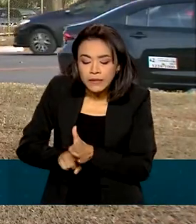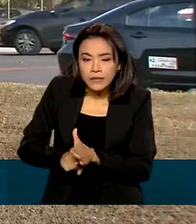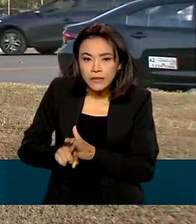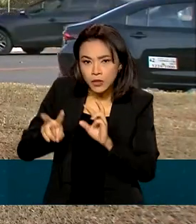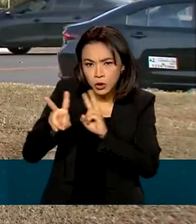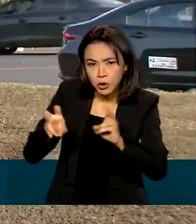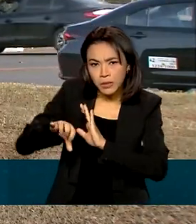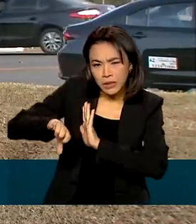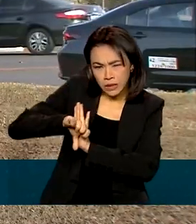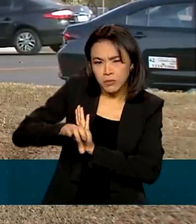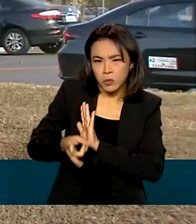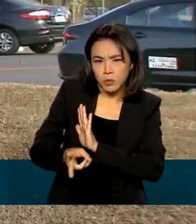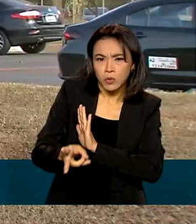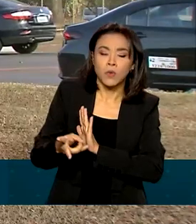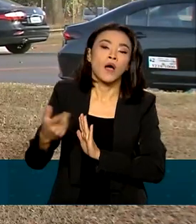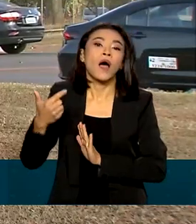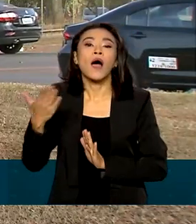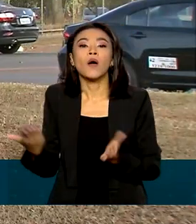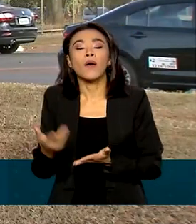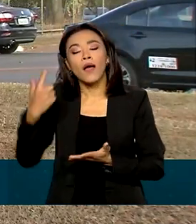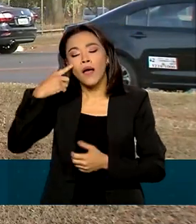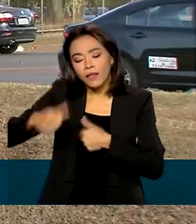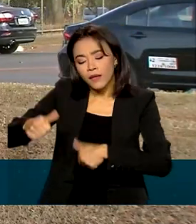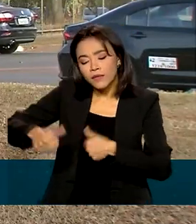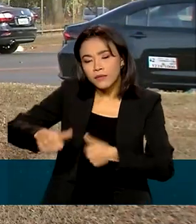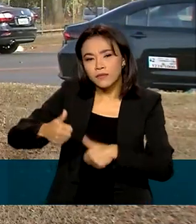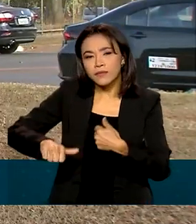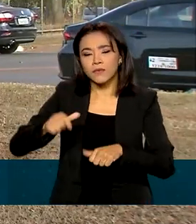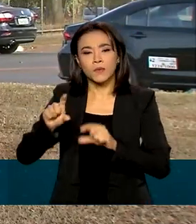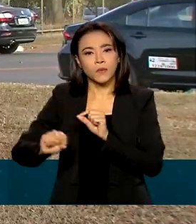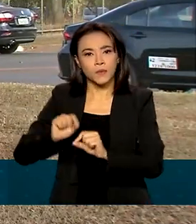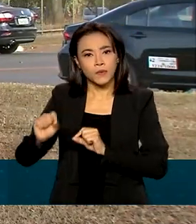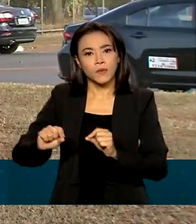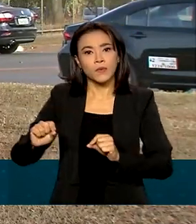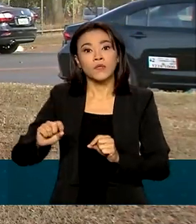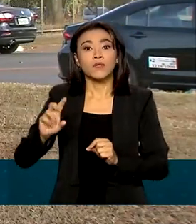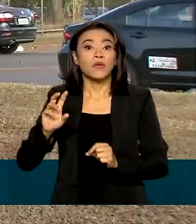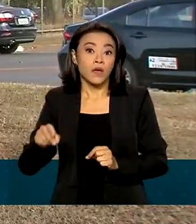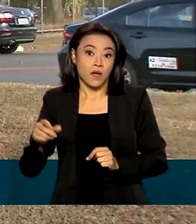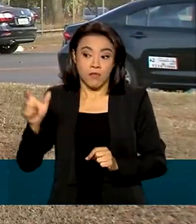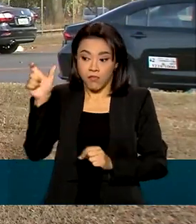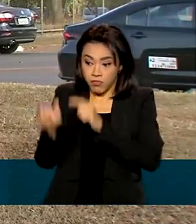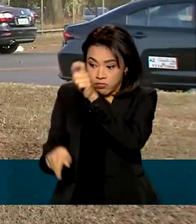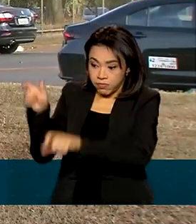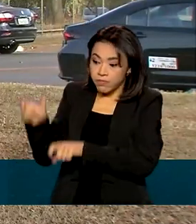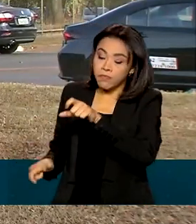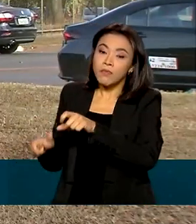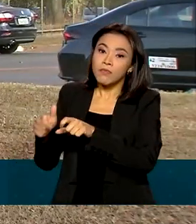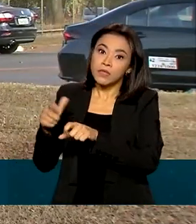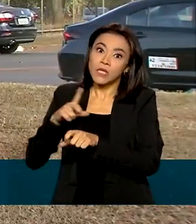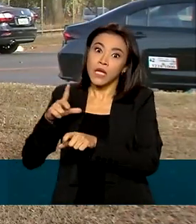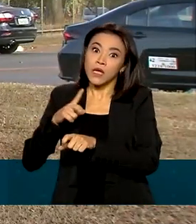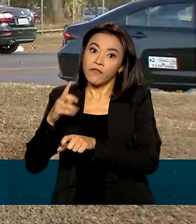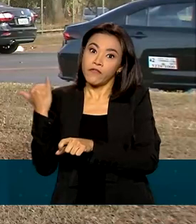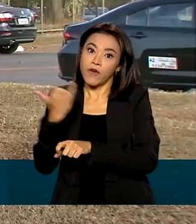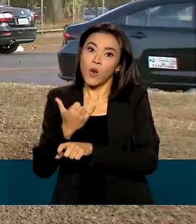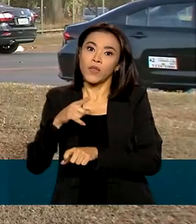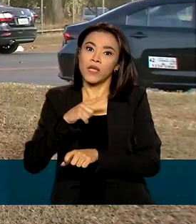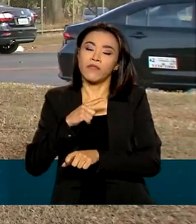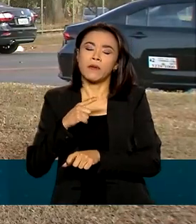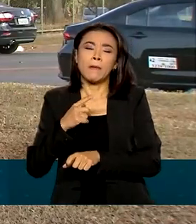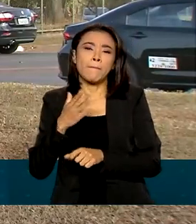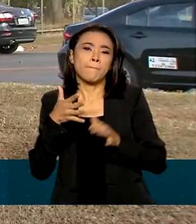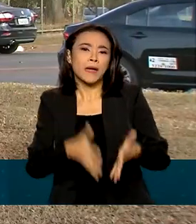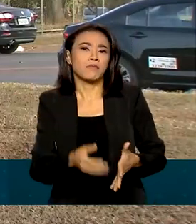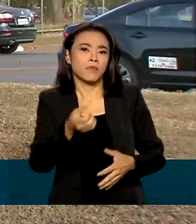mas agora voltaram para a análise de vestígios diversos do caso. Os investigadores apuram a participação de oito pessoas no crime. Três